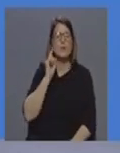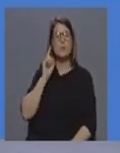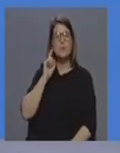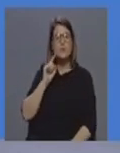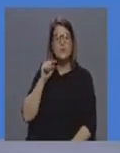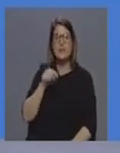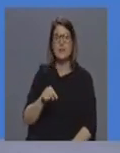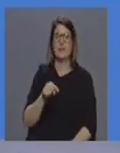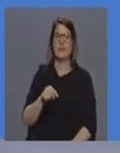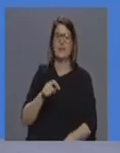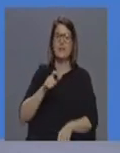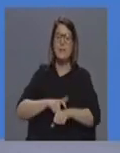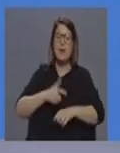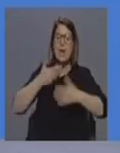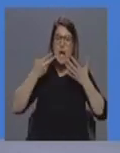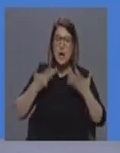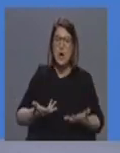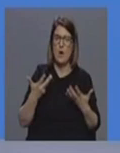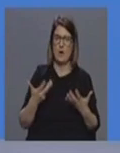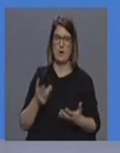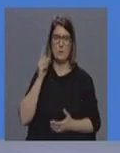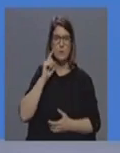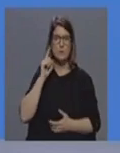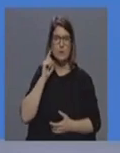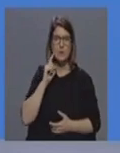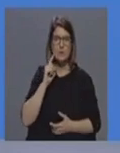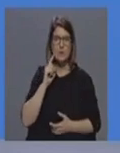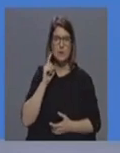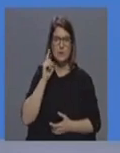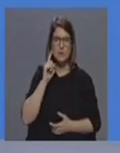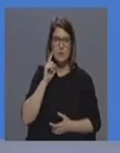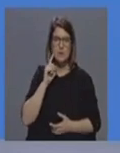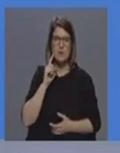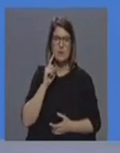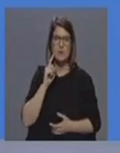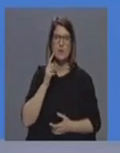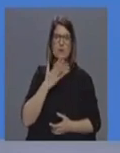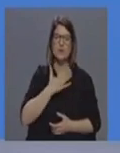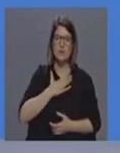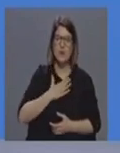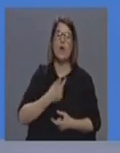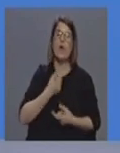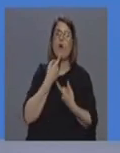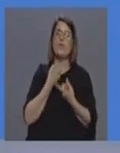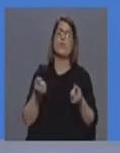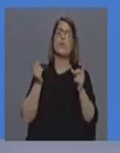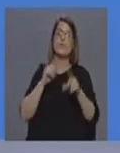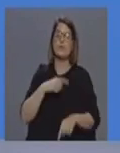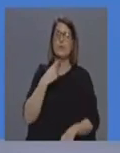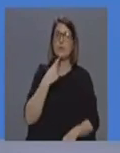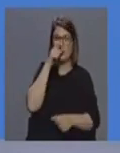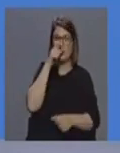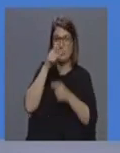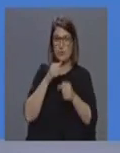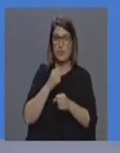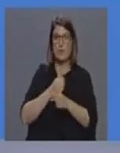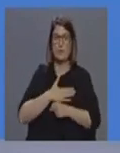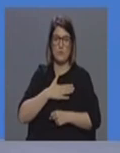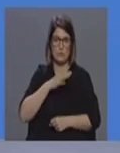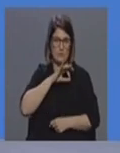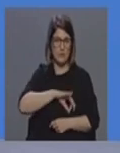neste momento tendo em conto gostaria de reiterar que os profissionais do HZ